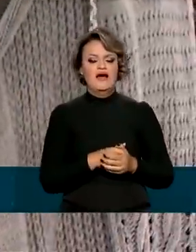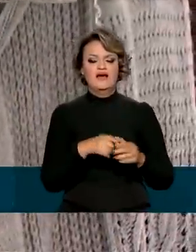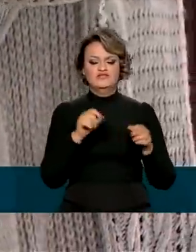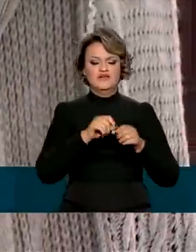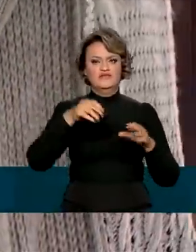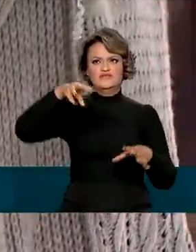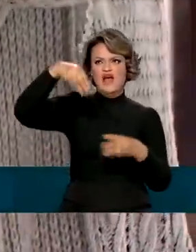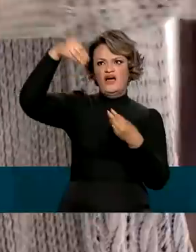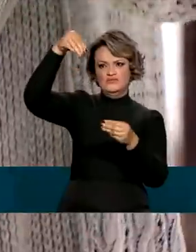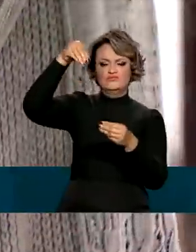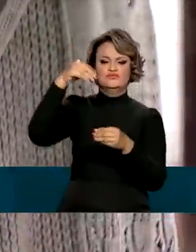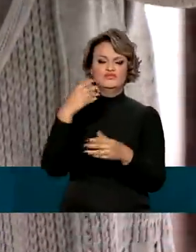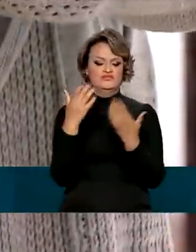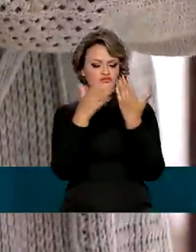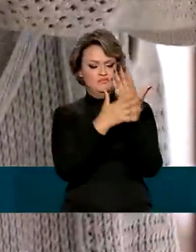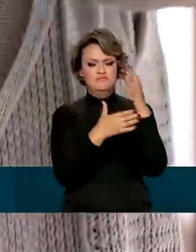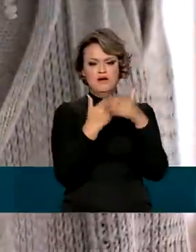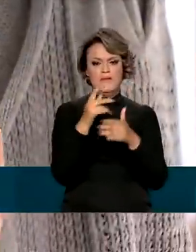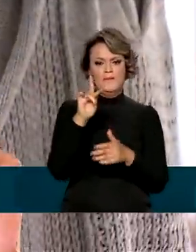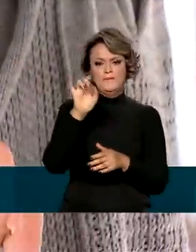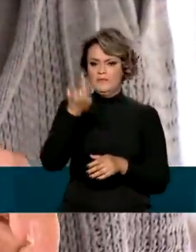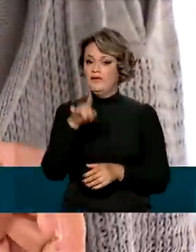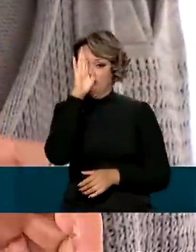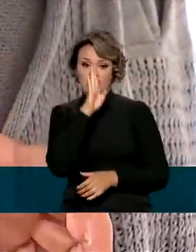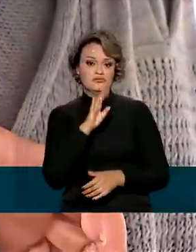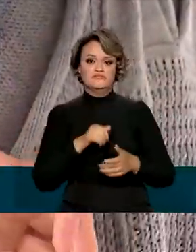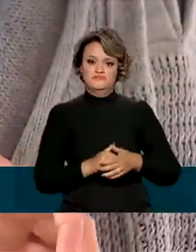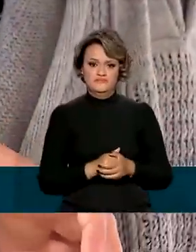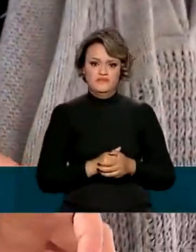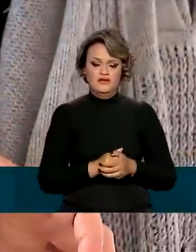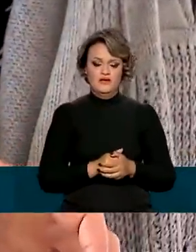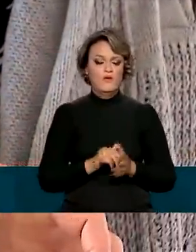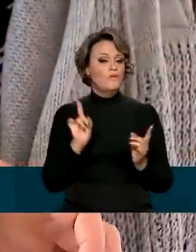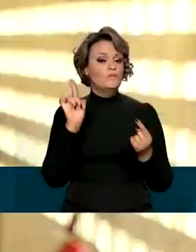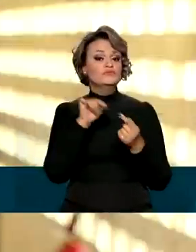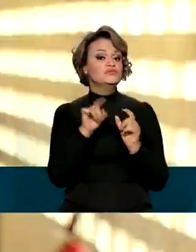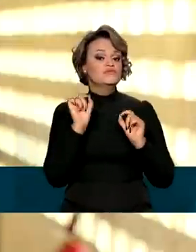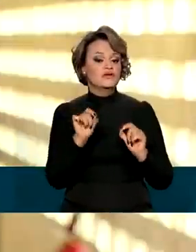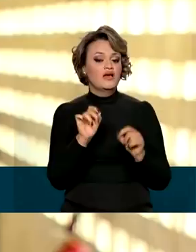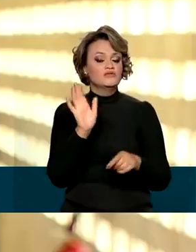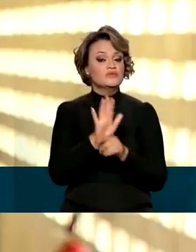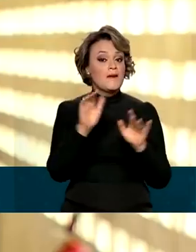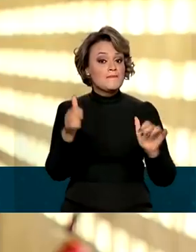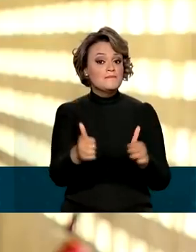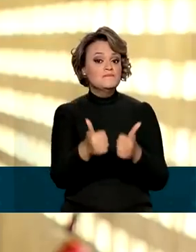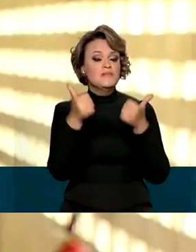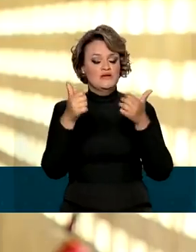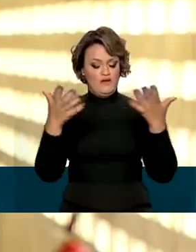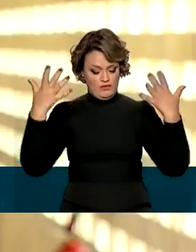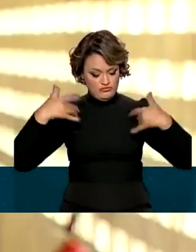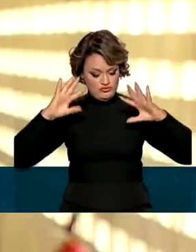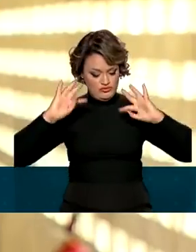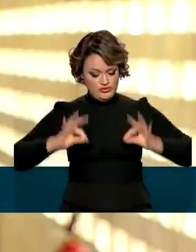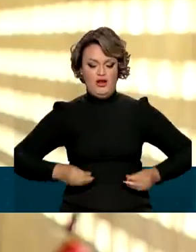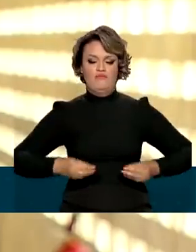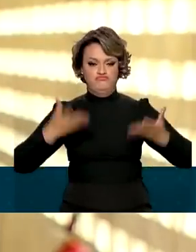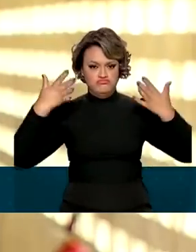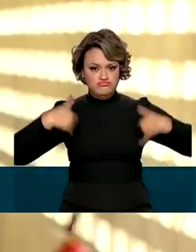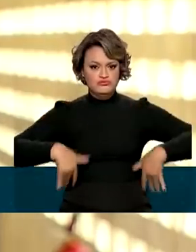real-x de mão, de pé, tudo de graça. O objetivo é sempre melhorar a parte geral de